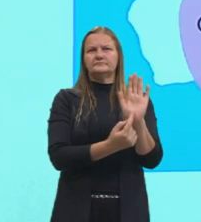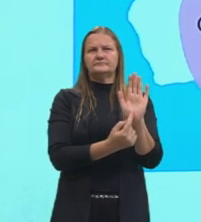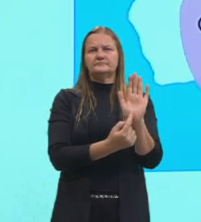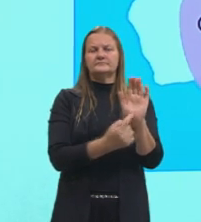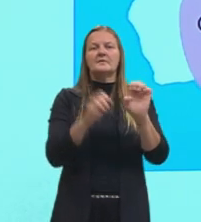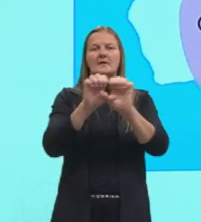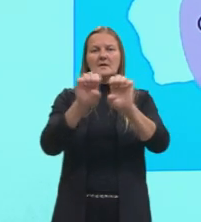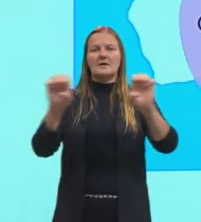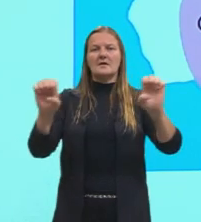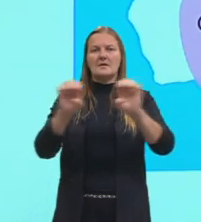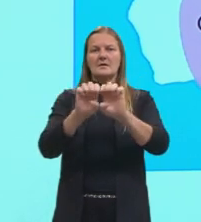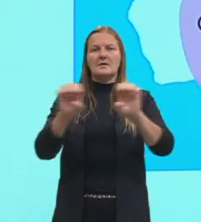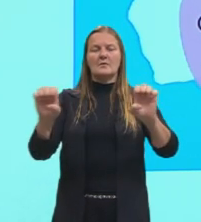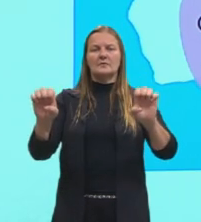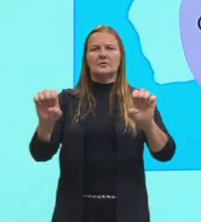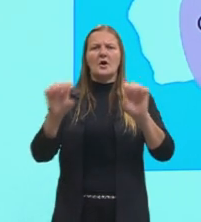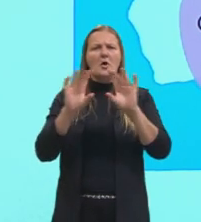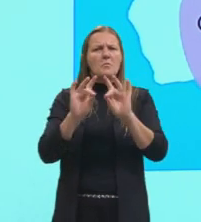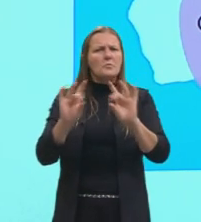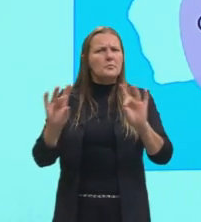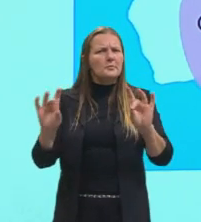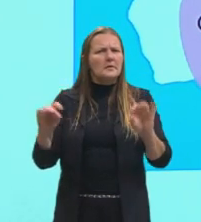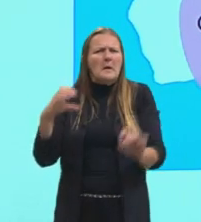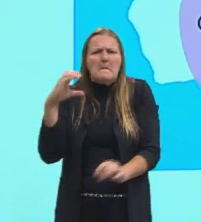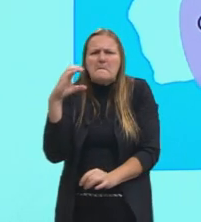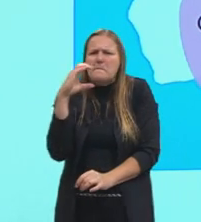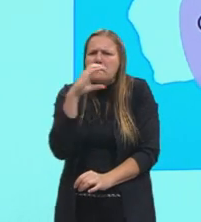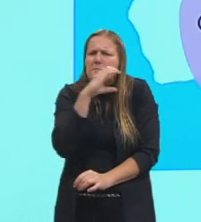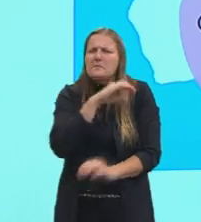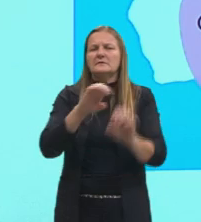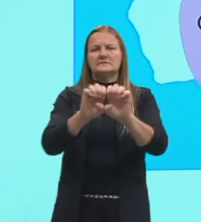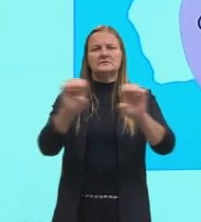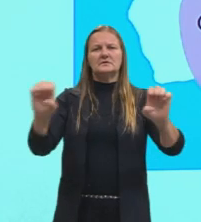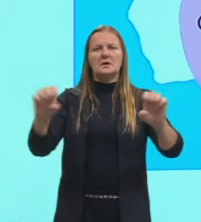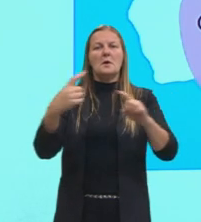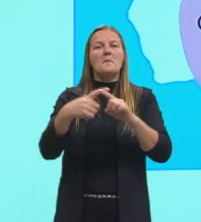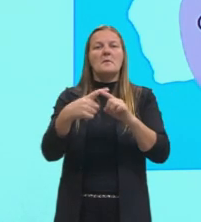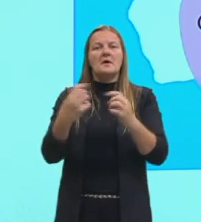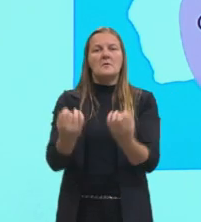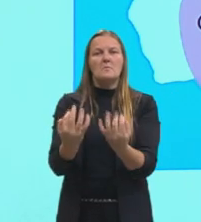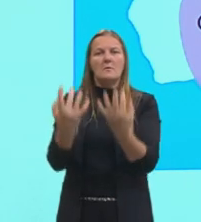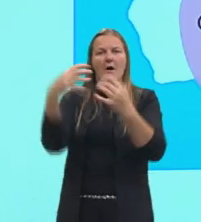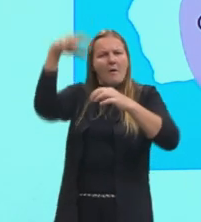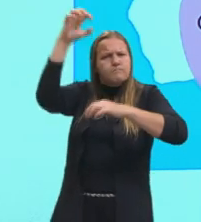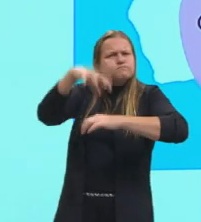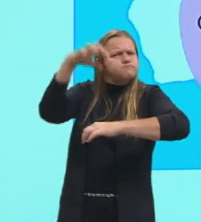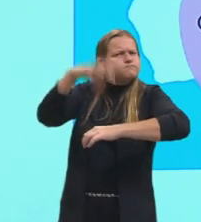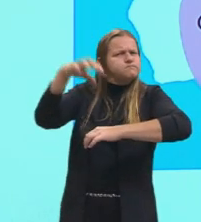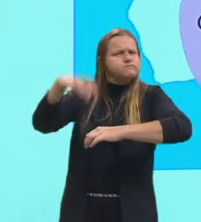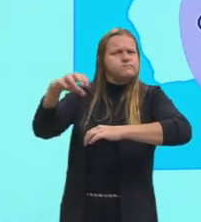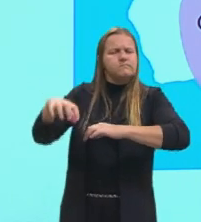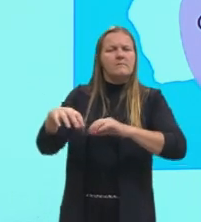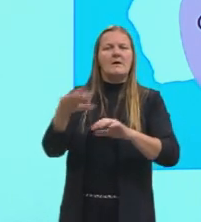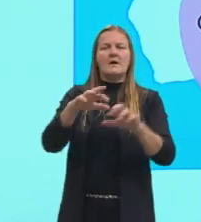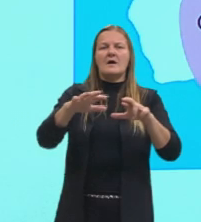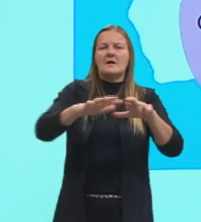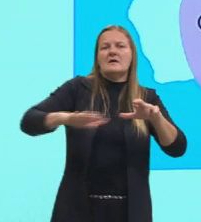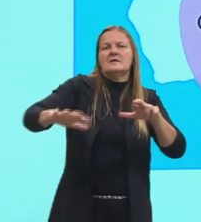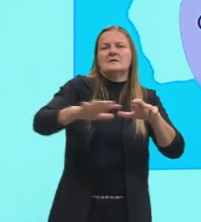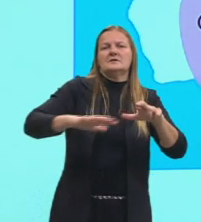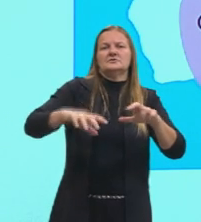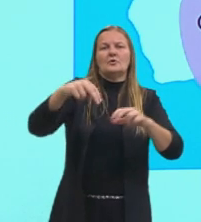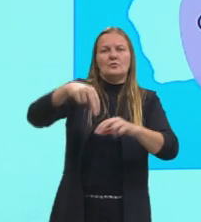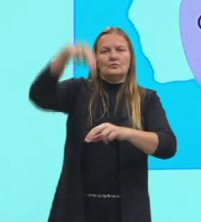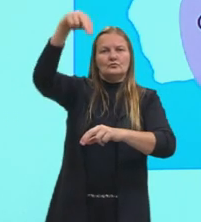Equador, se é úmido e quente, vamos ter muito mais chuva. Só que essa região aqui, ó, né, no norte aqui do